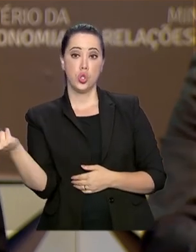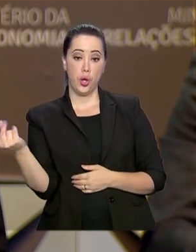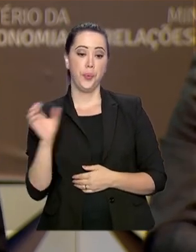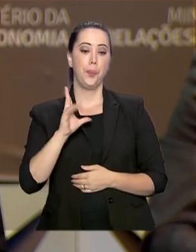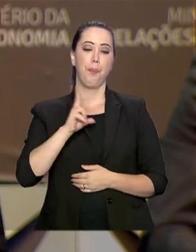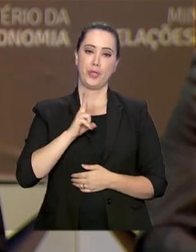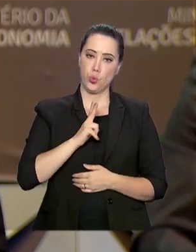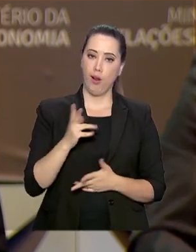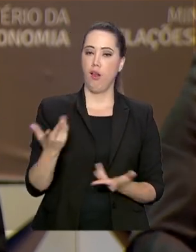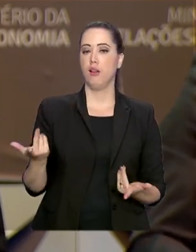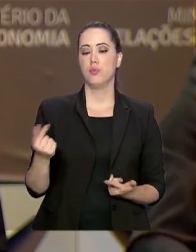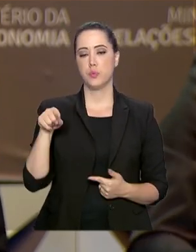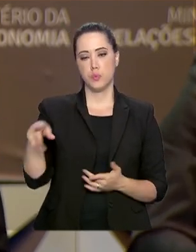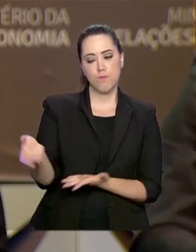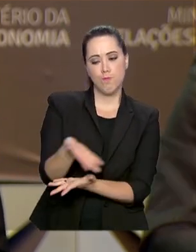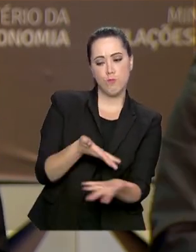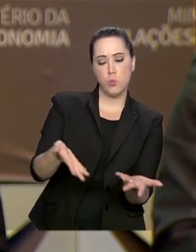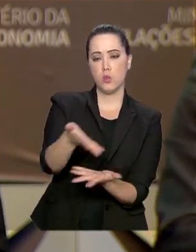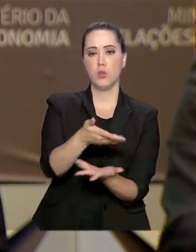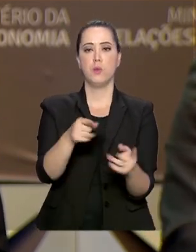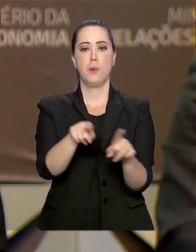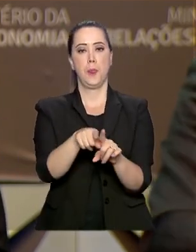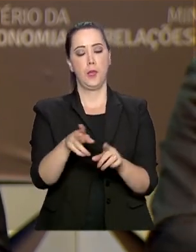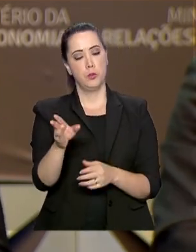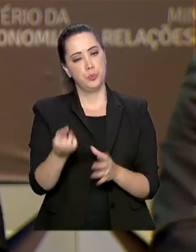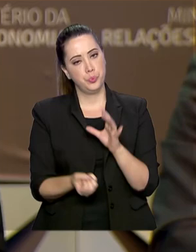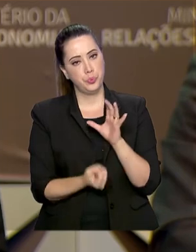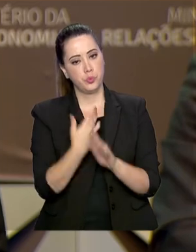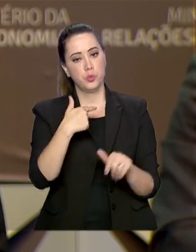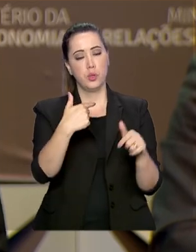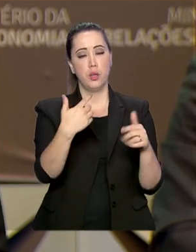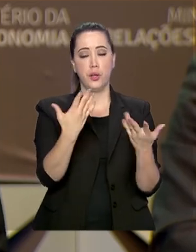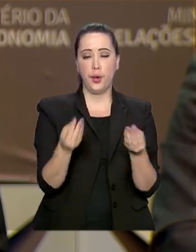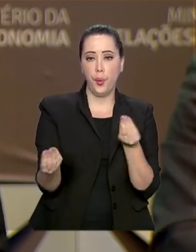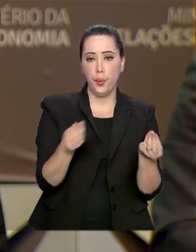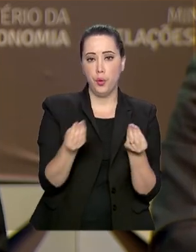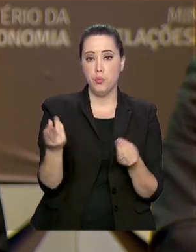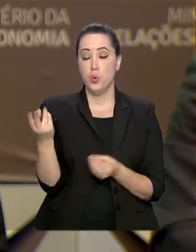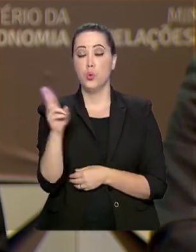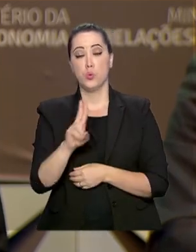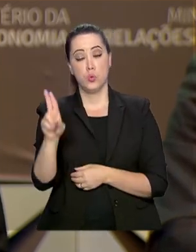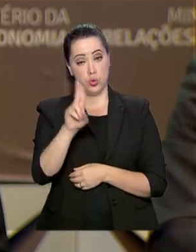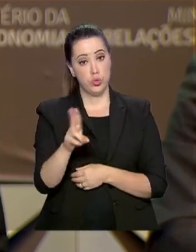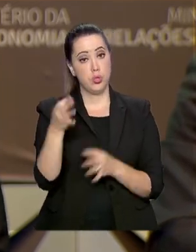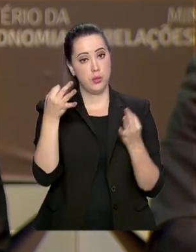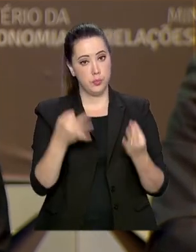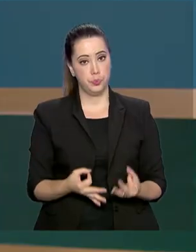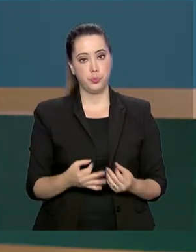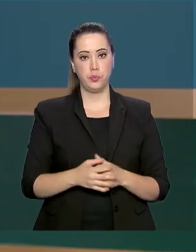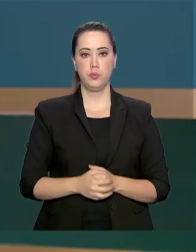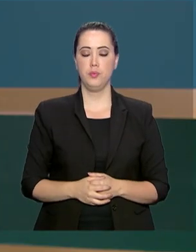fomentar mercados, competições e gerar instrumentos para que a gente tenha alocação de recursos mais eficientes na economia.